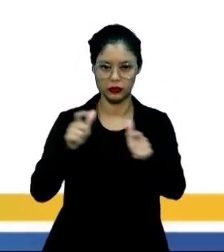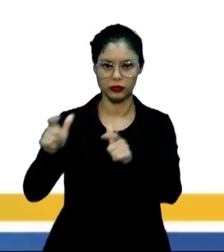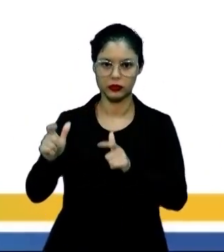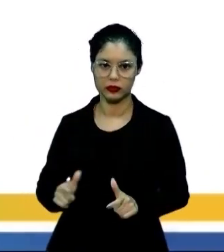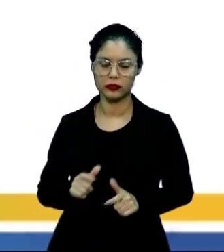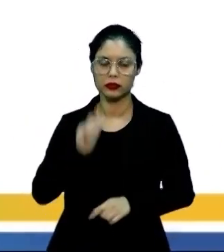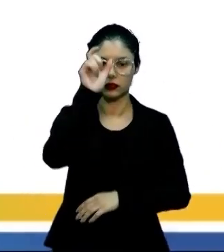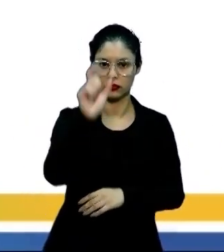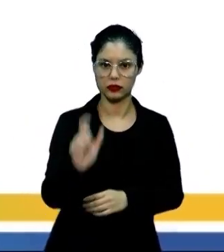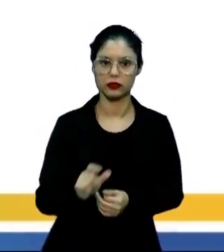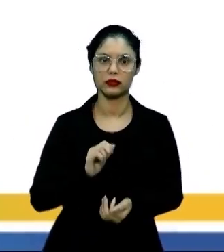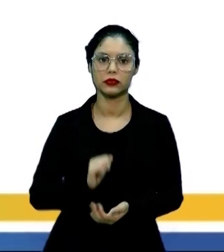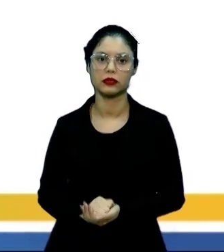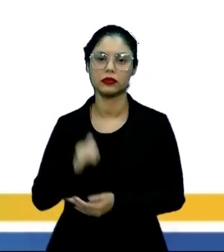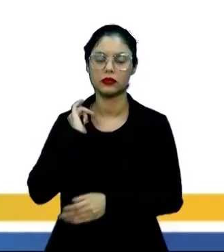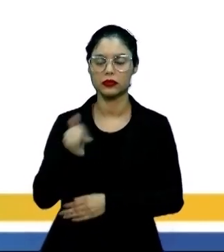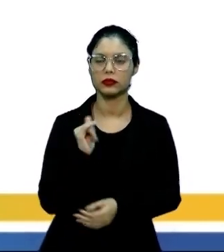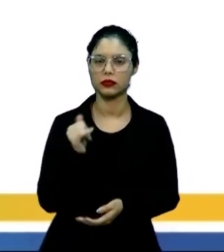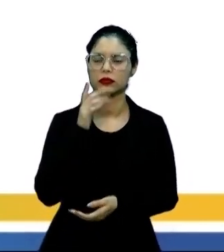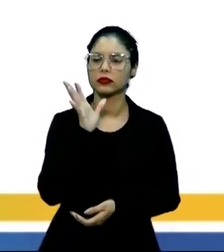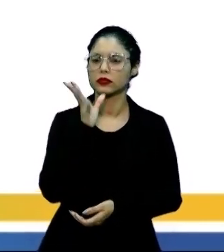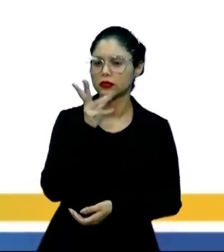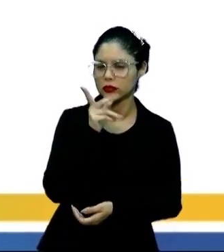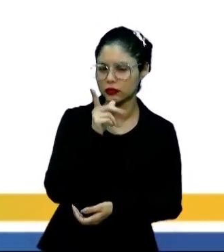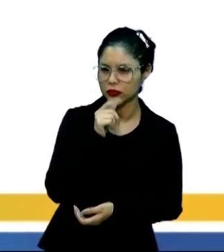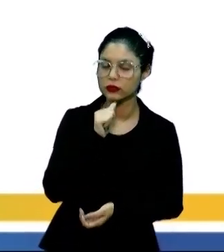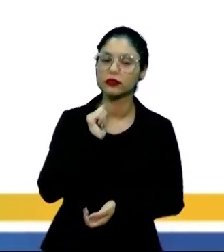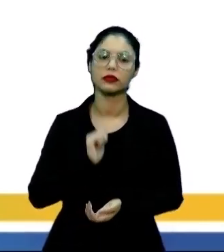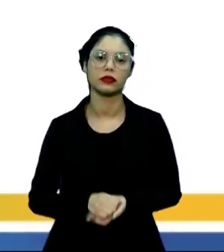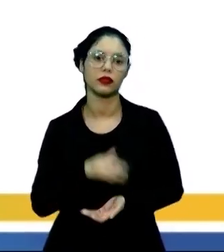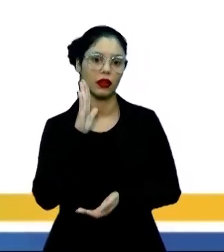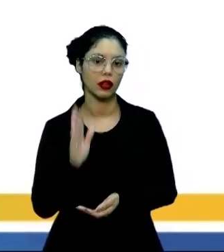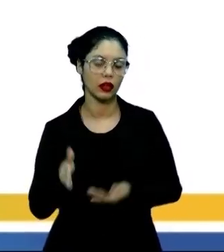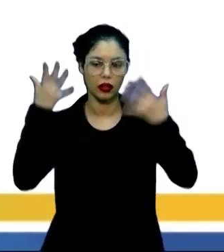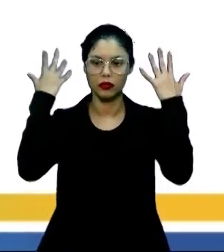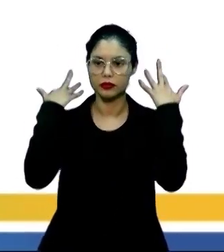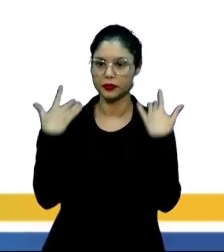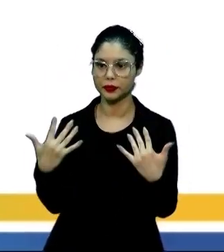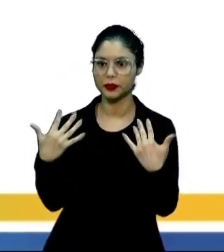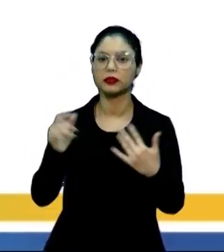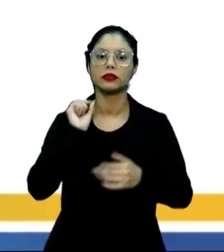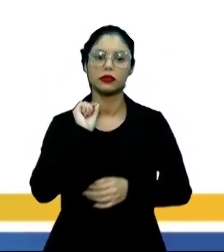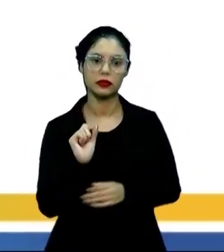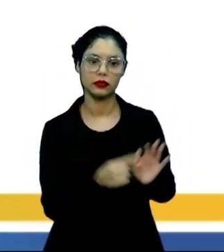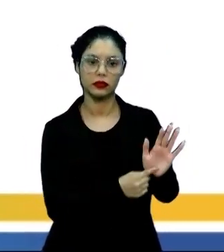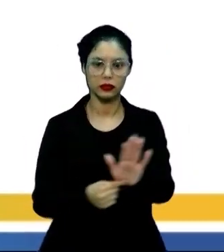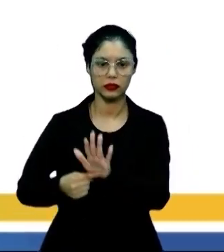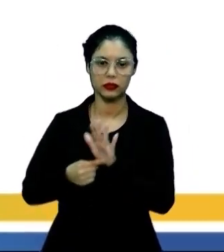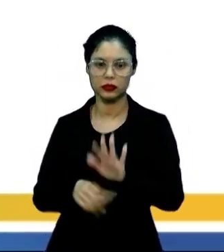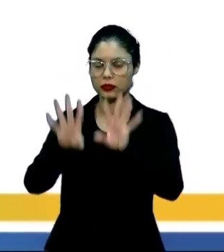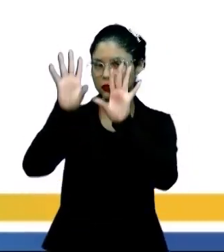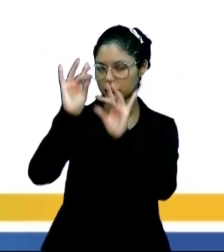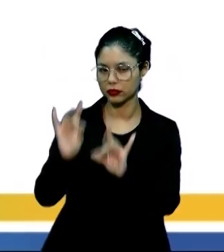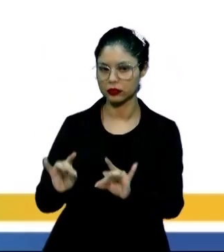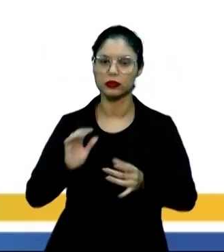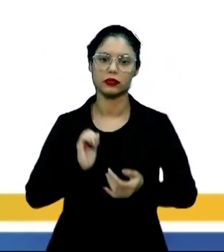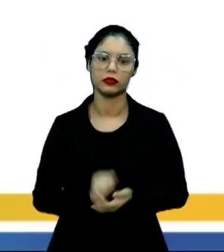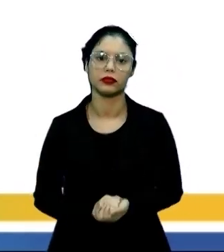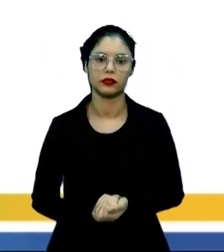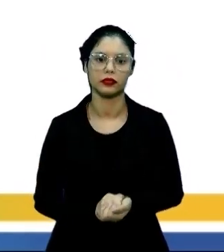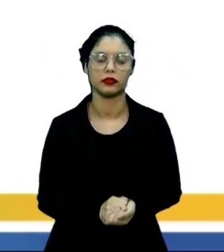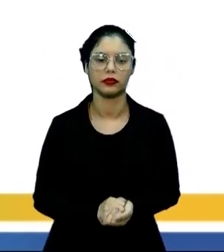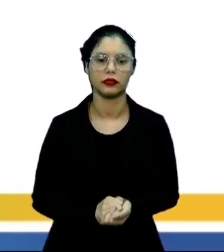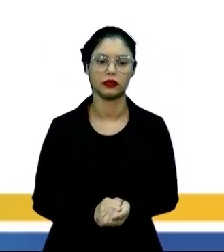e personagens e é uma narrativa lenta. Já o naturalismo é a demonstração de detalhes, quer dizer,